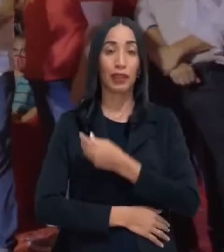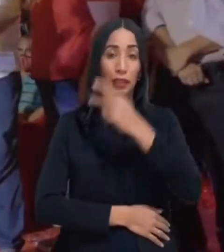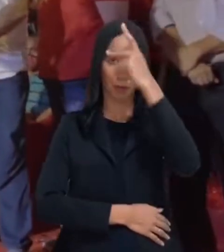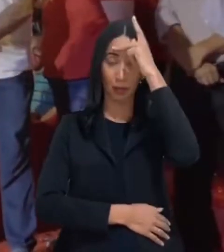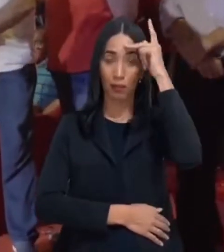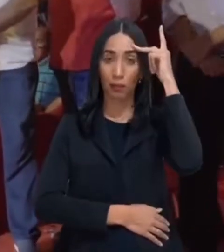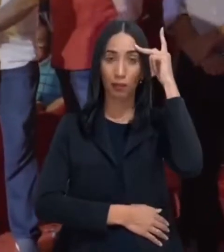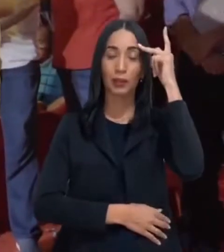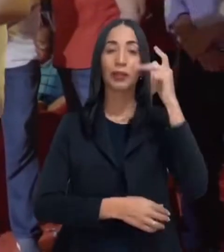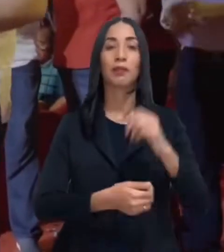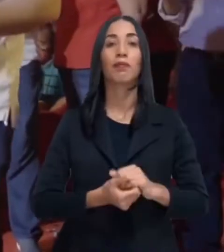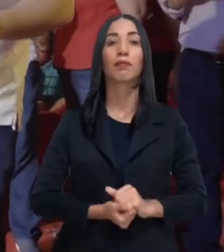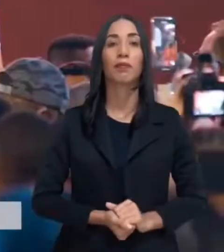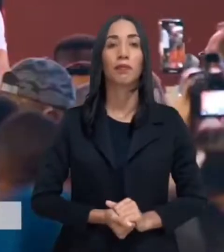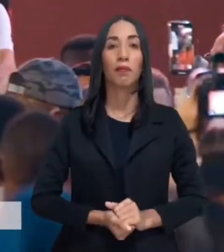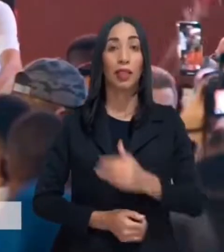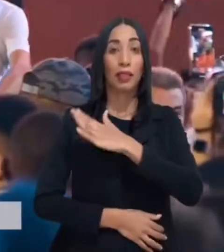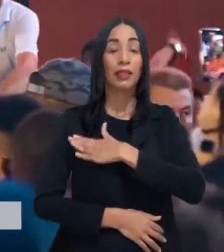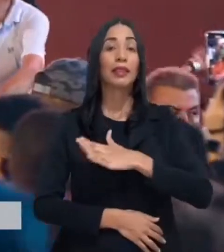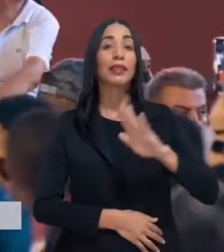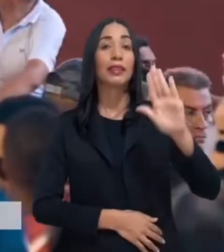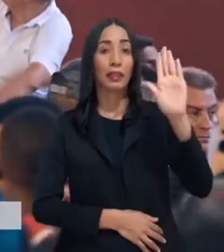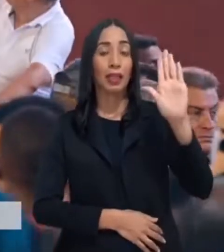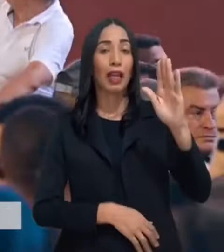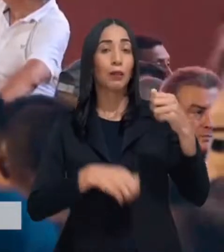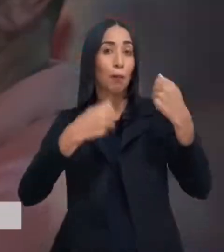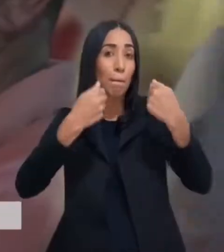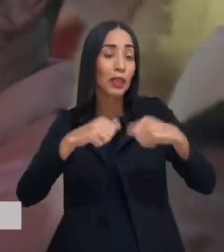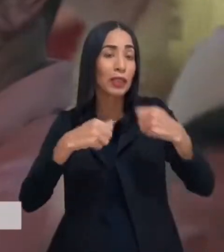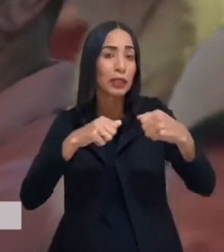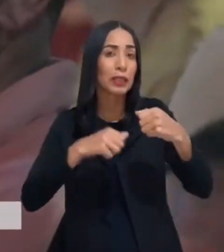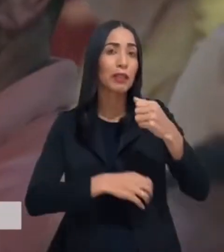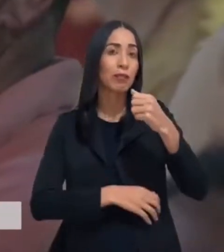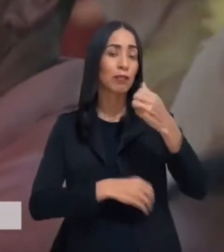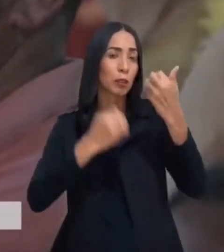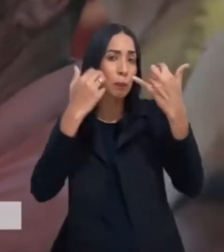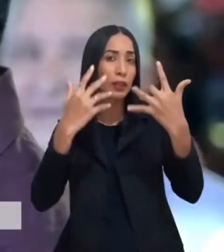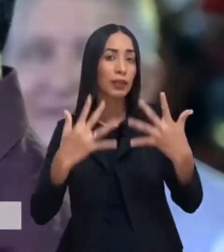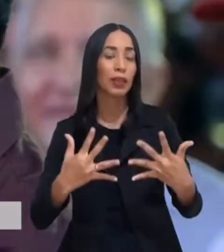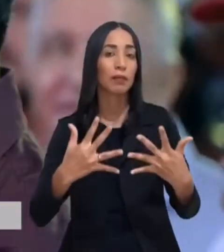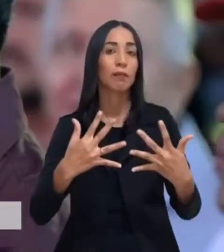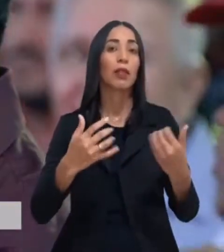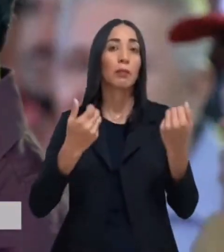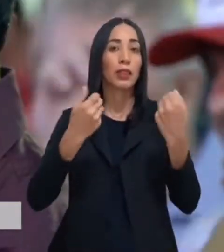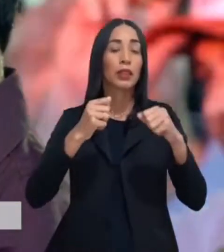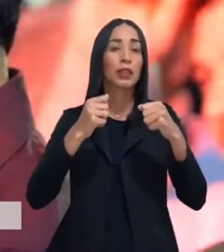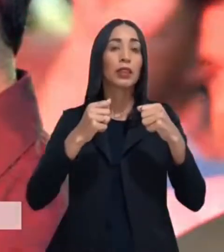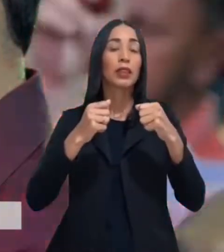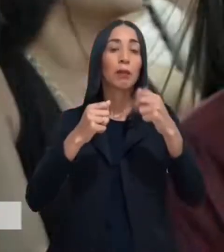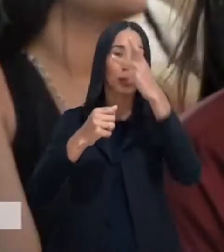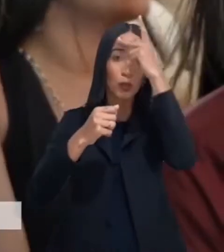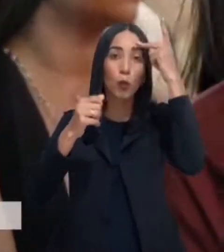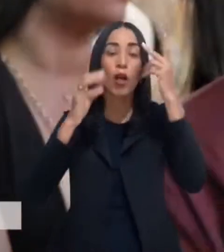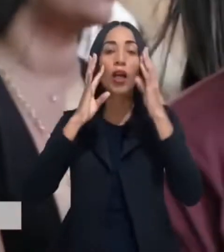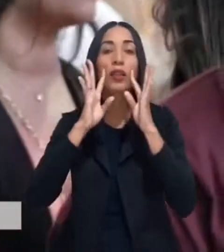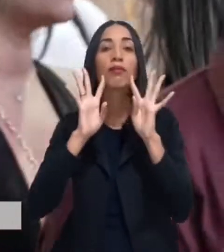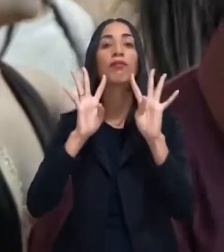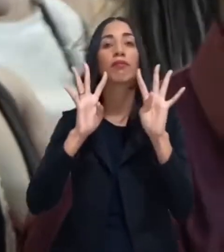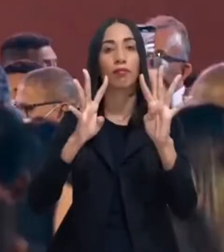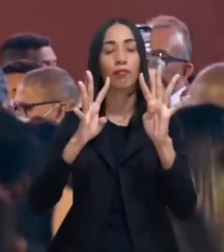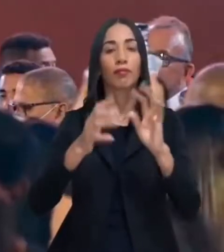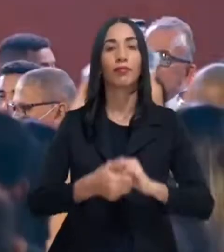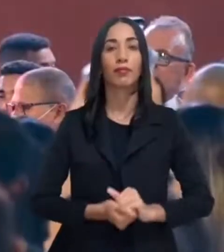das pessoas. Candidato precisa falar e precisa ter quem escute.